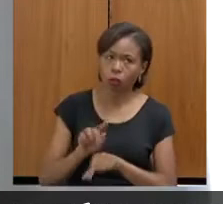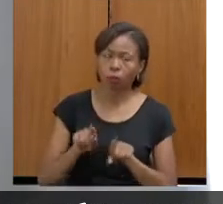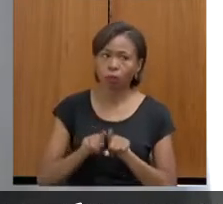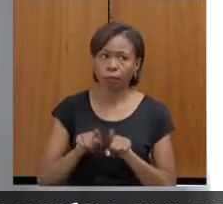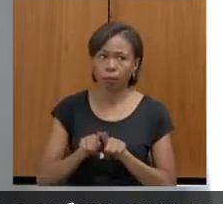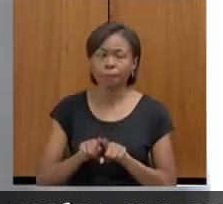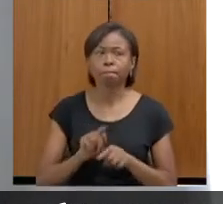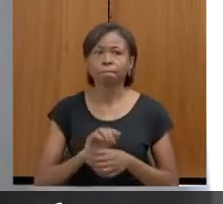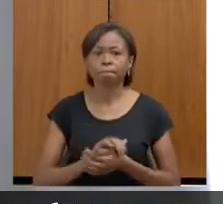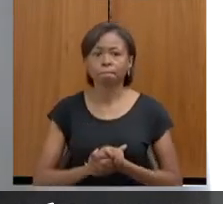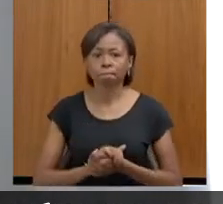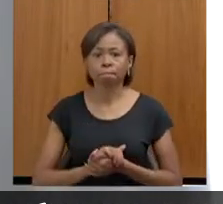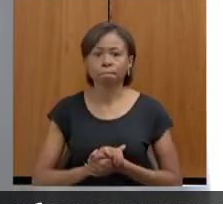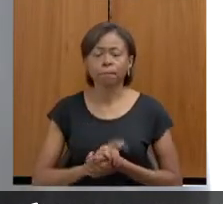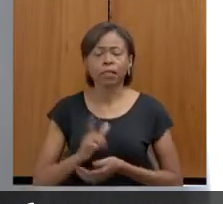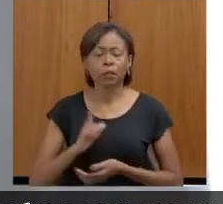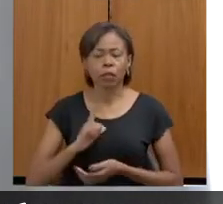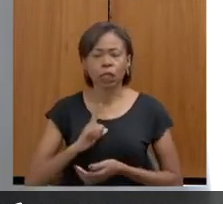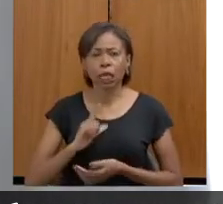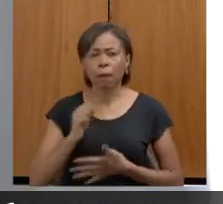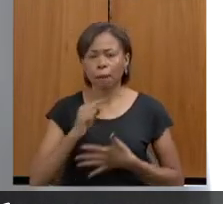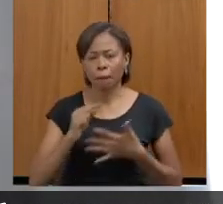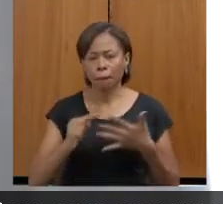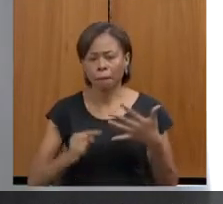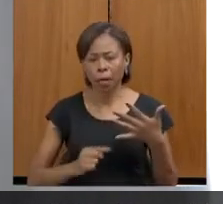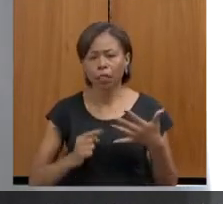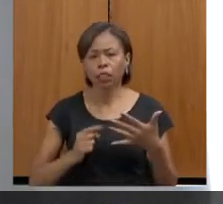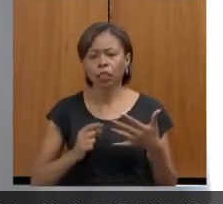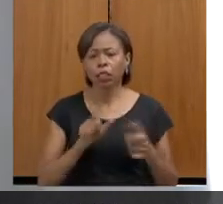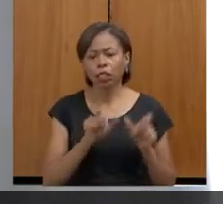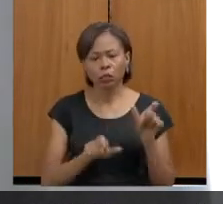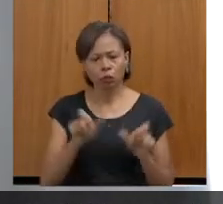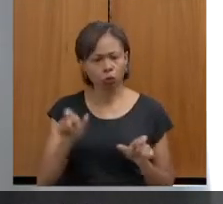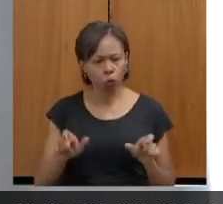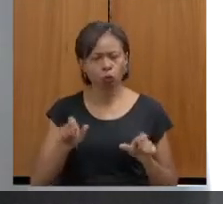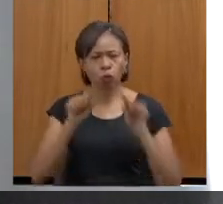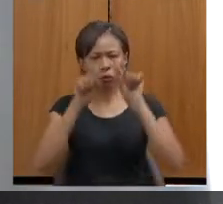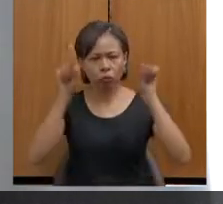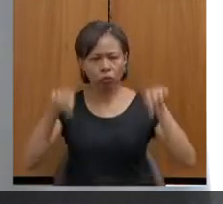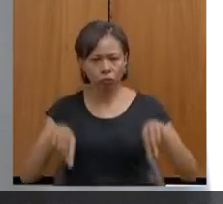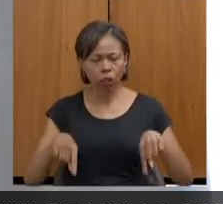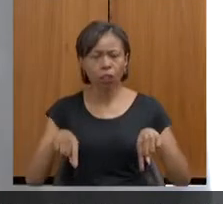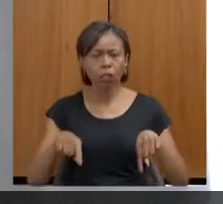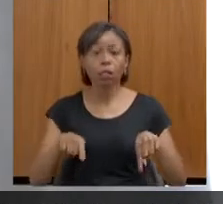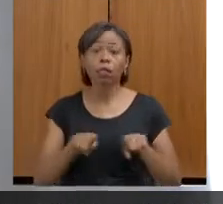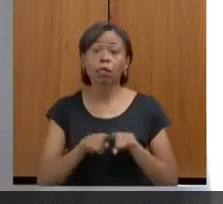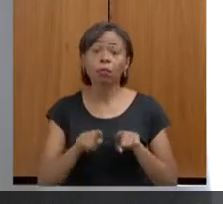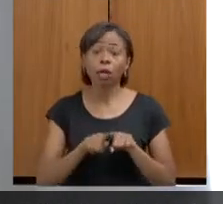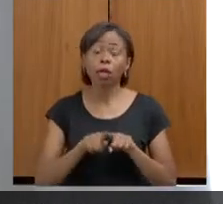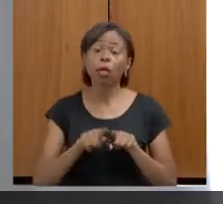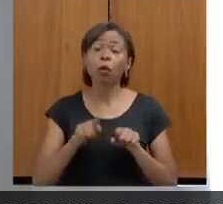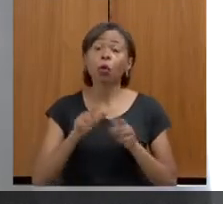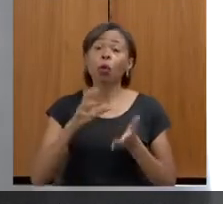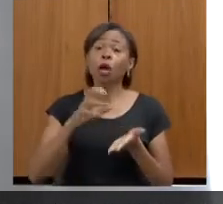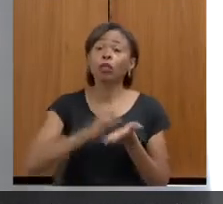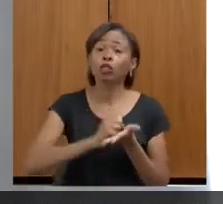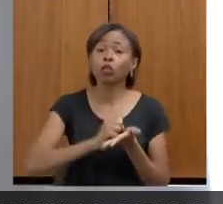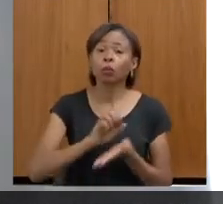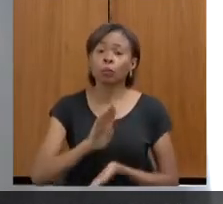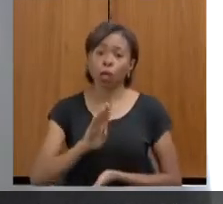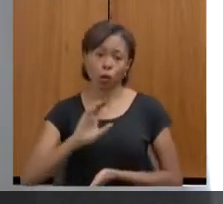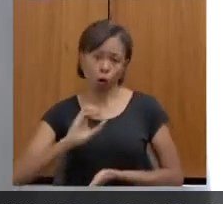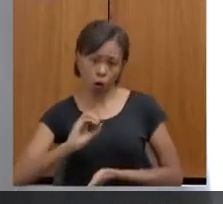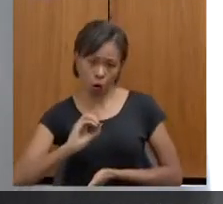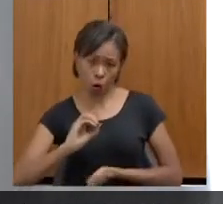Então, a gente tem todos esses servidores que trabalham nesse serviço. Na verdade, é o registro do boletim de ocorrência, mas que a gente dá o nome de